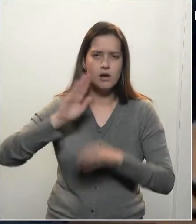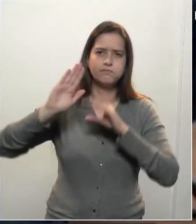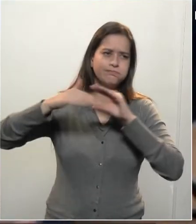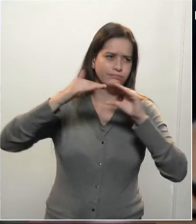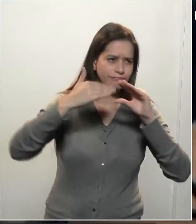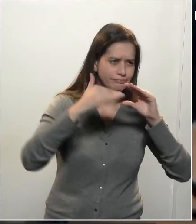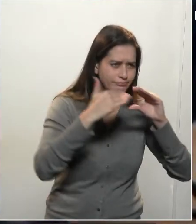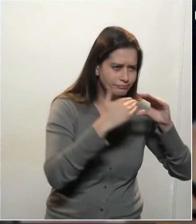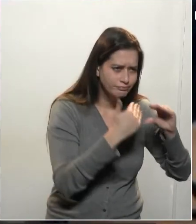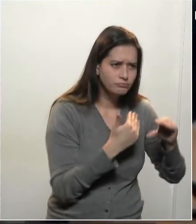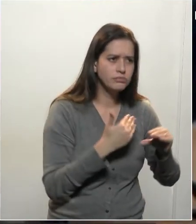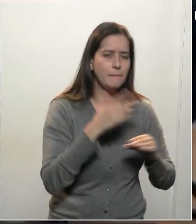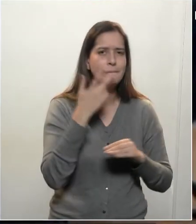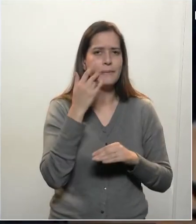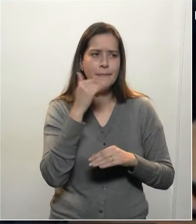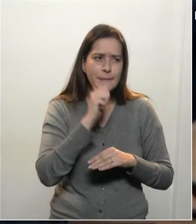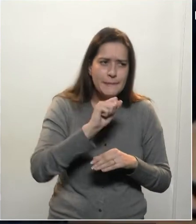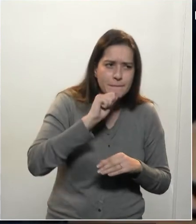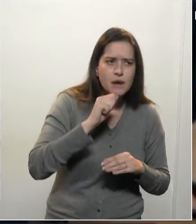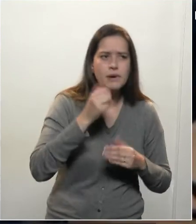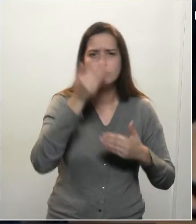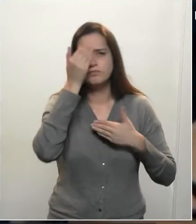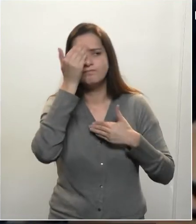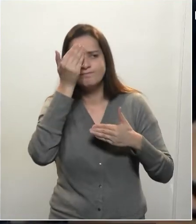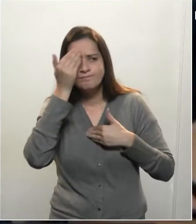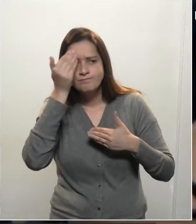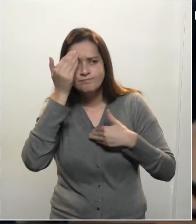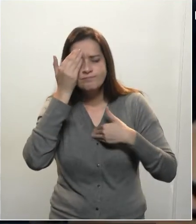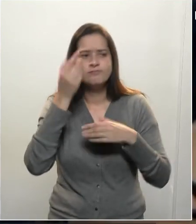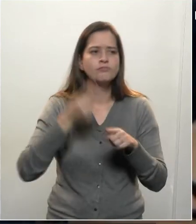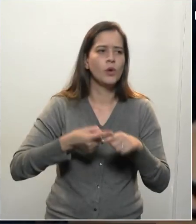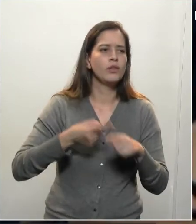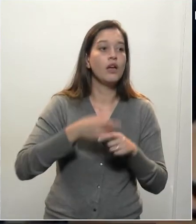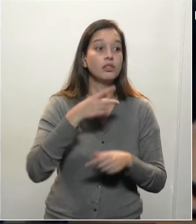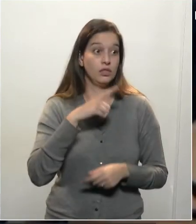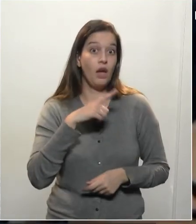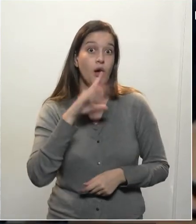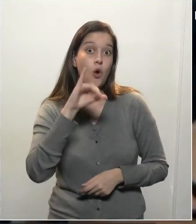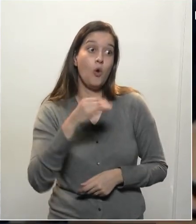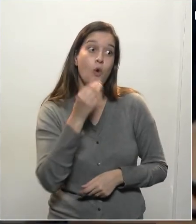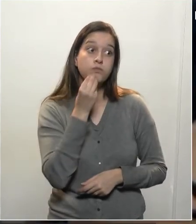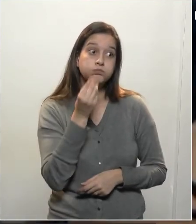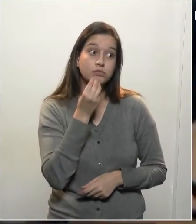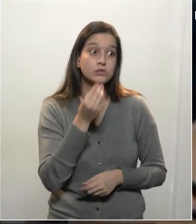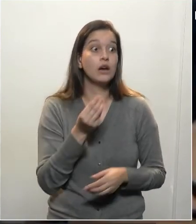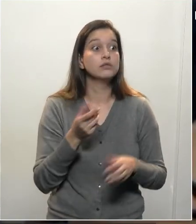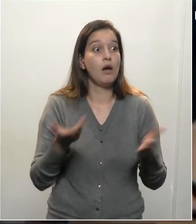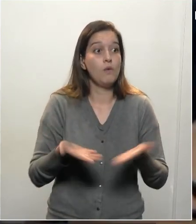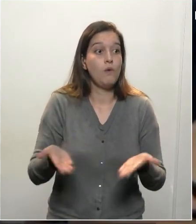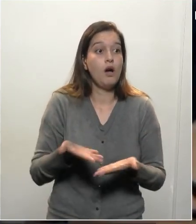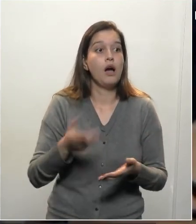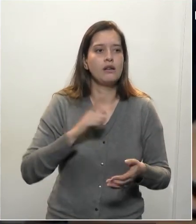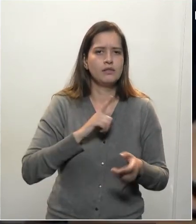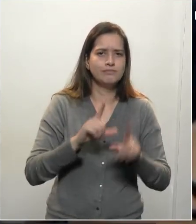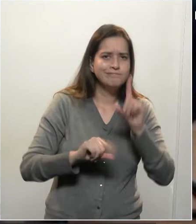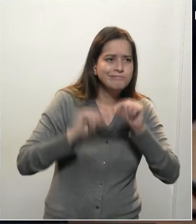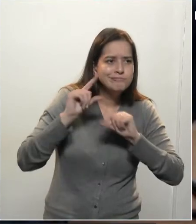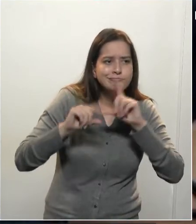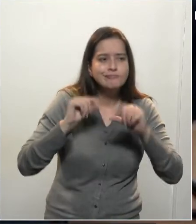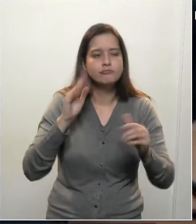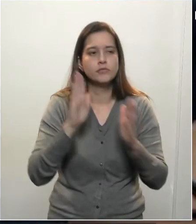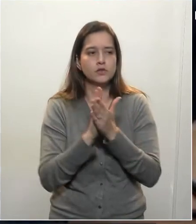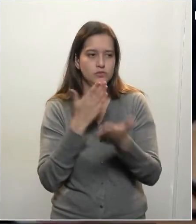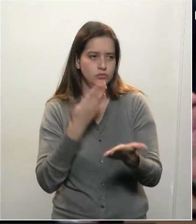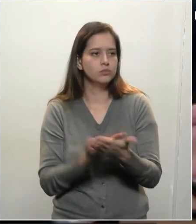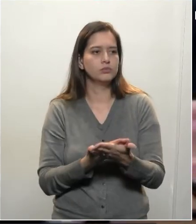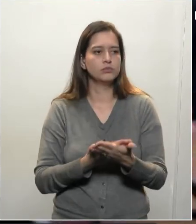de pais, de pessoas que estão dizendo obrigado, de oferecer uma oportunidade para nós, de poder escolher se nós queremos o cívico-militar ou